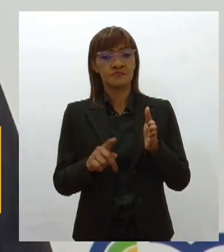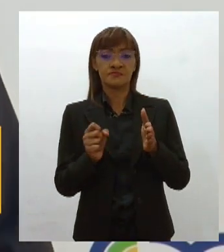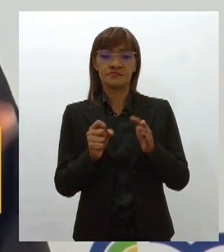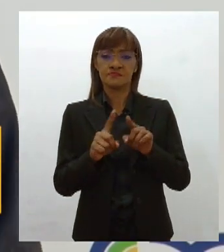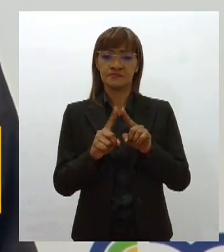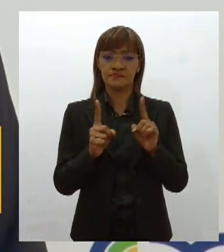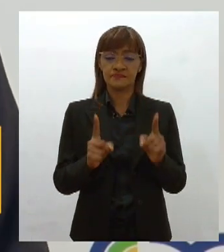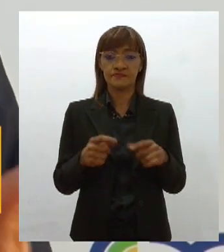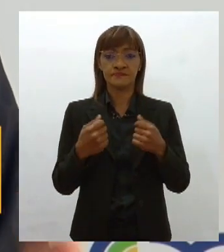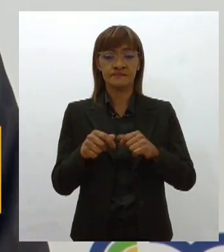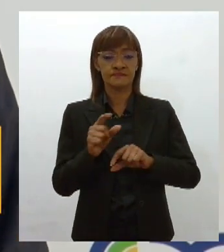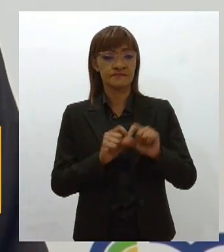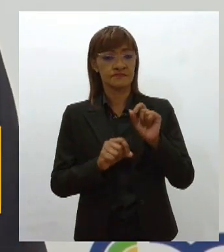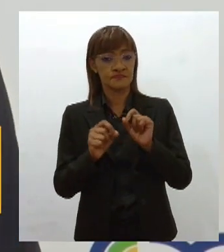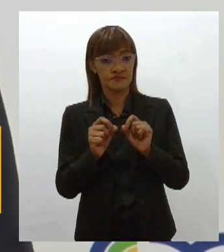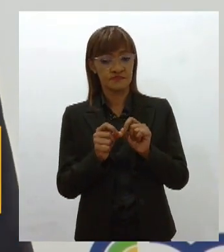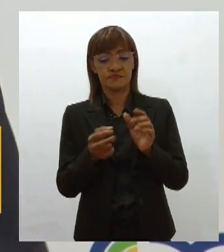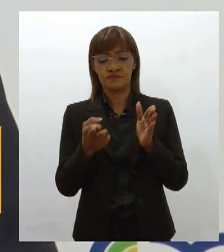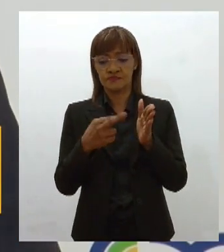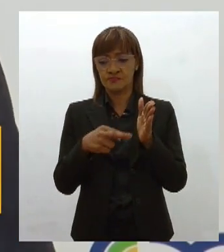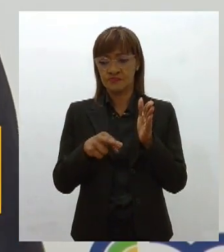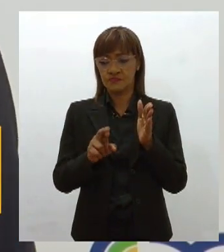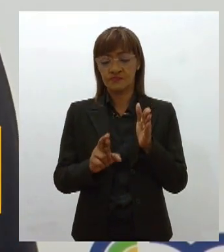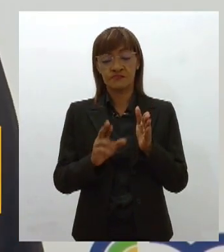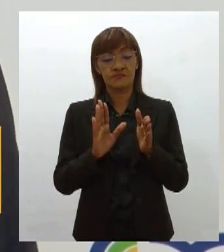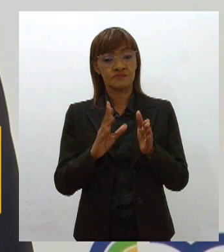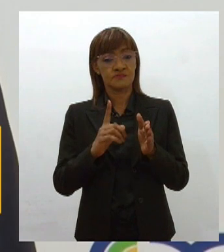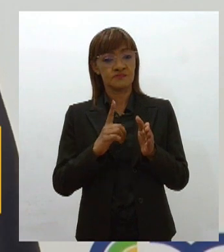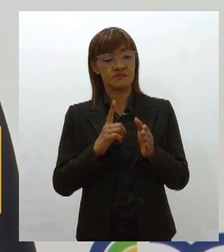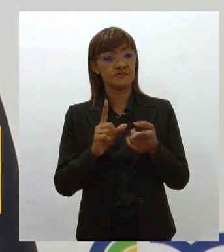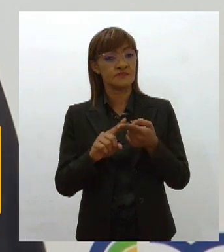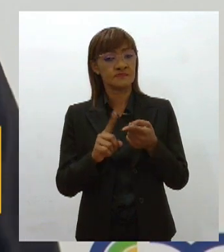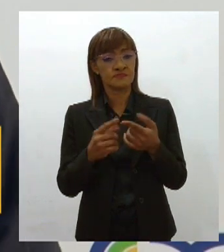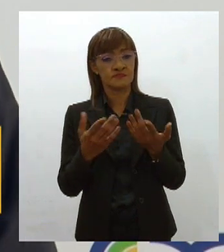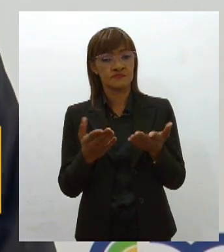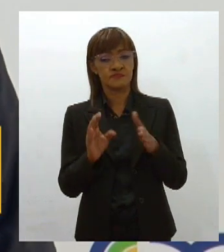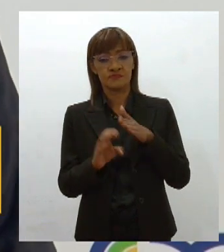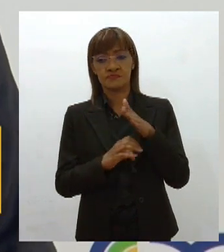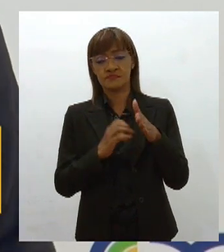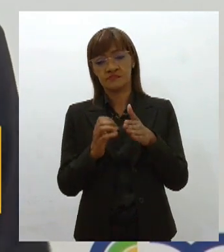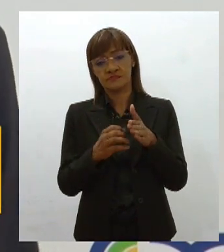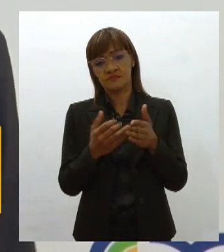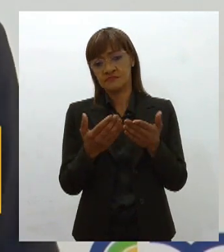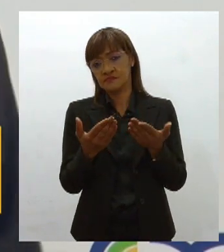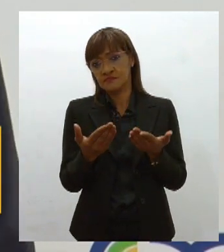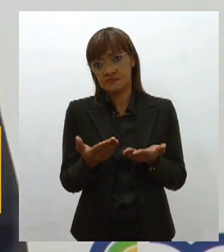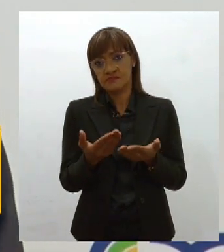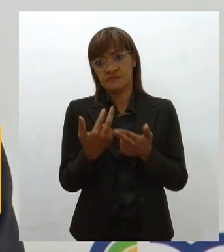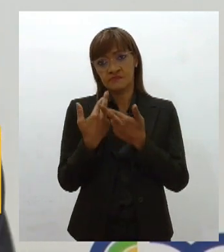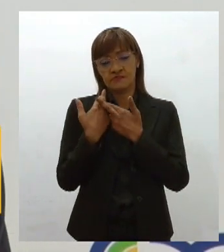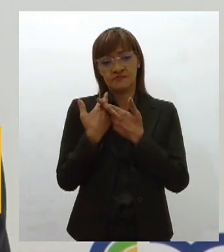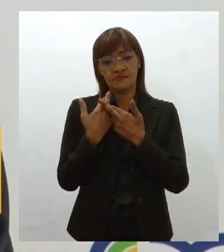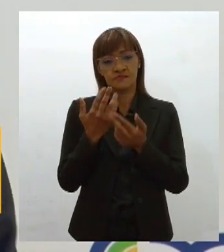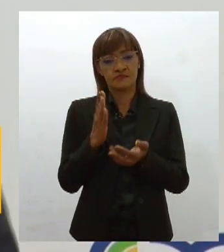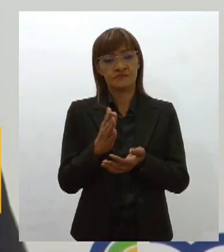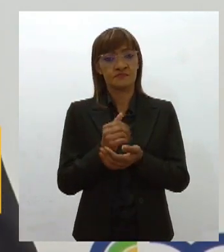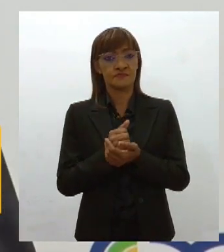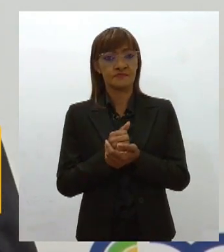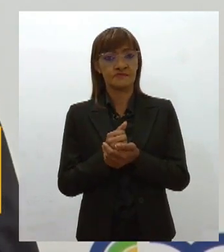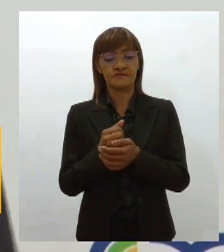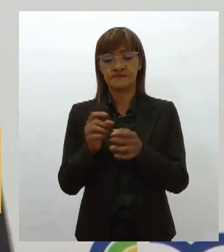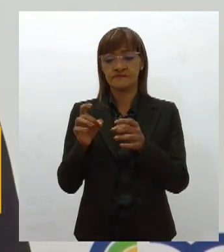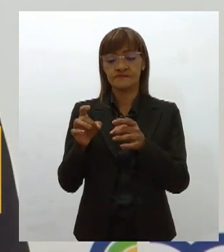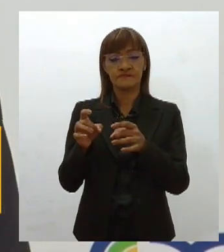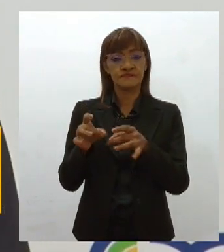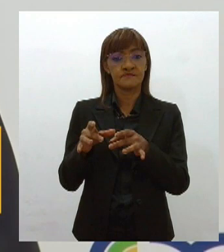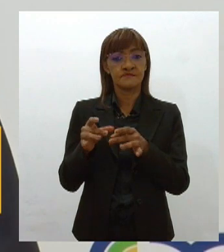legislação ser revisada, ser atualizada, e sabemos também se as empresas estão cumprindo com as suas obrigações. Não adianta a gente abrir mão do imposto se a